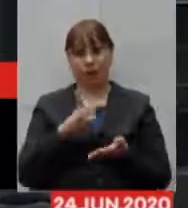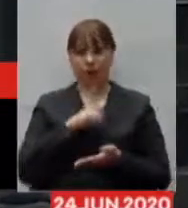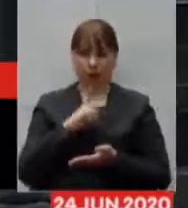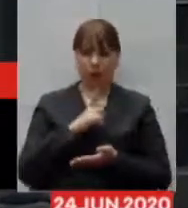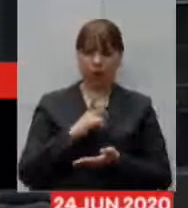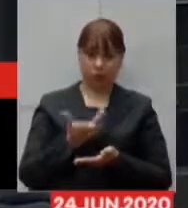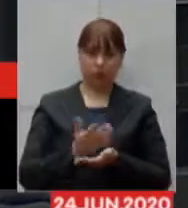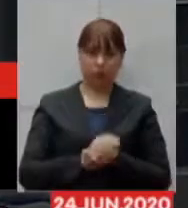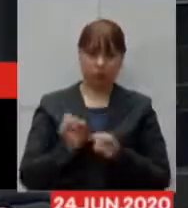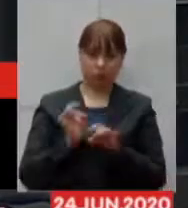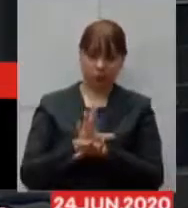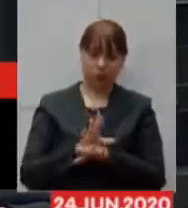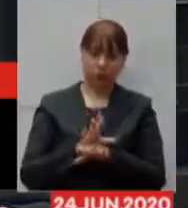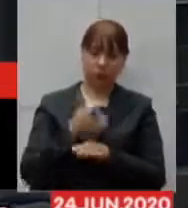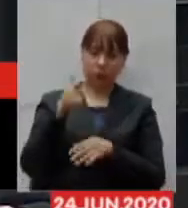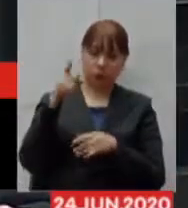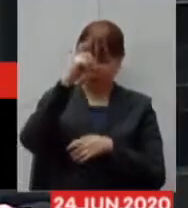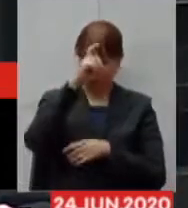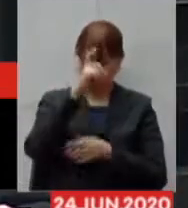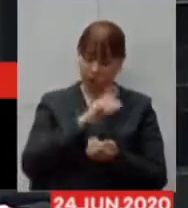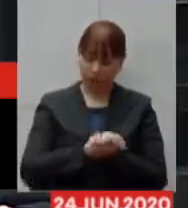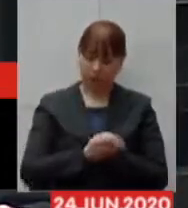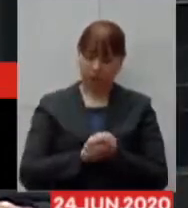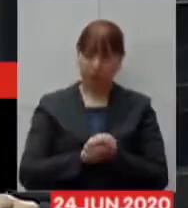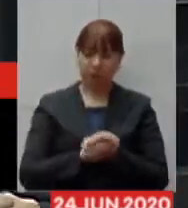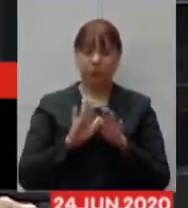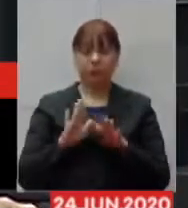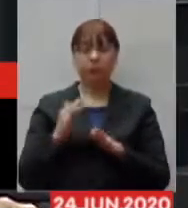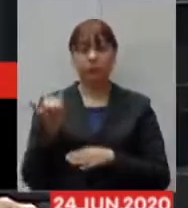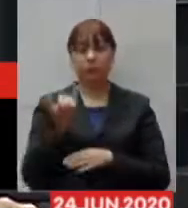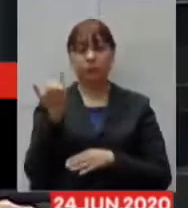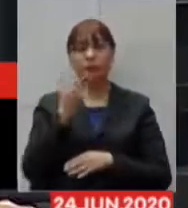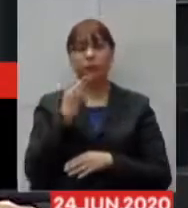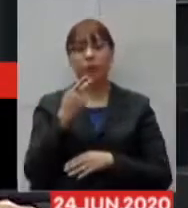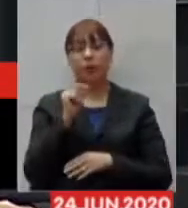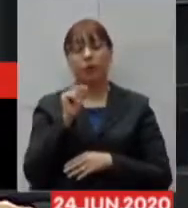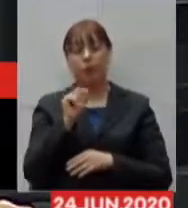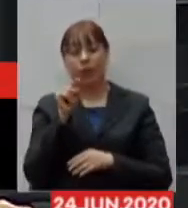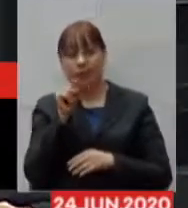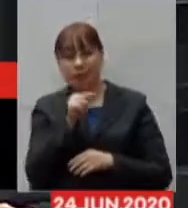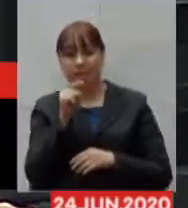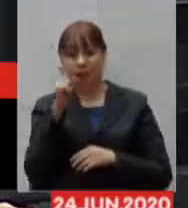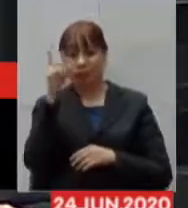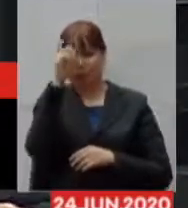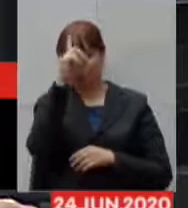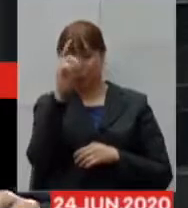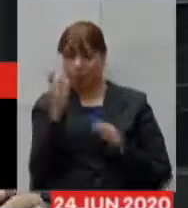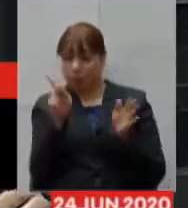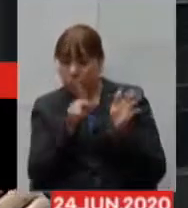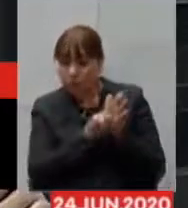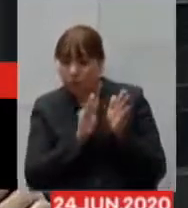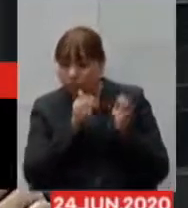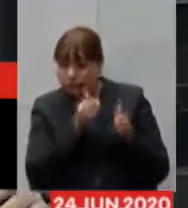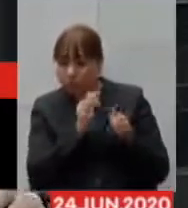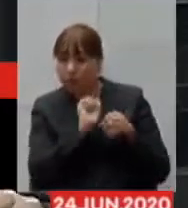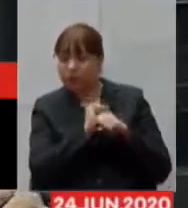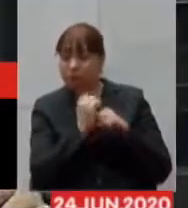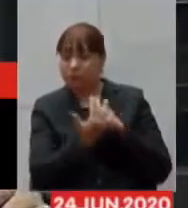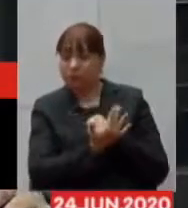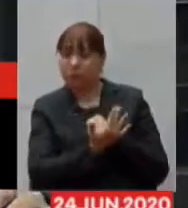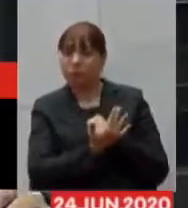Importante dizer que o hospital de campanha é sempre a última